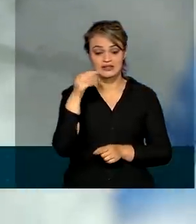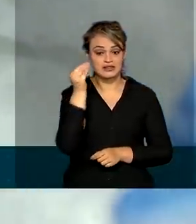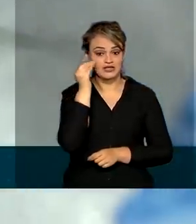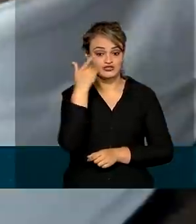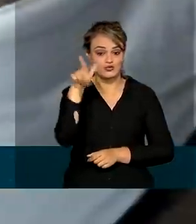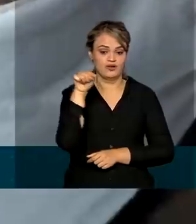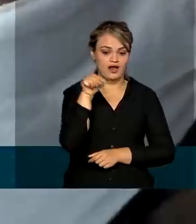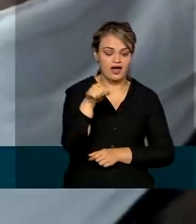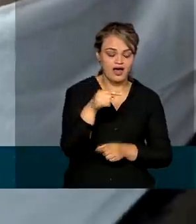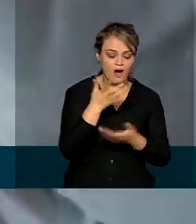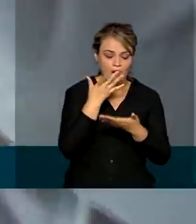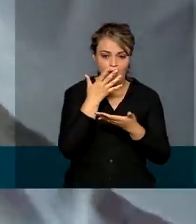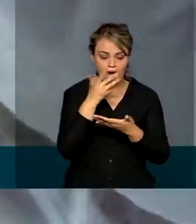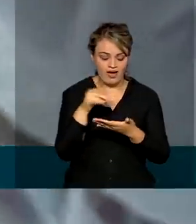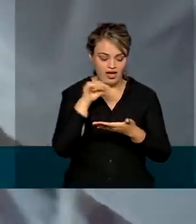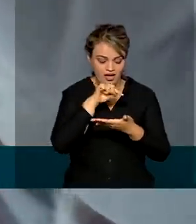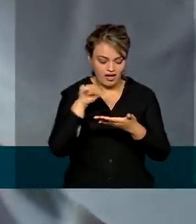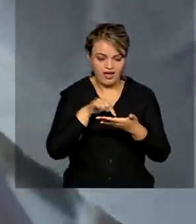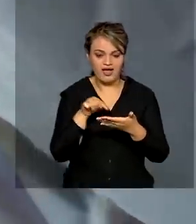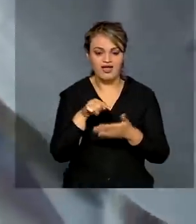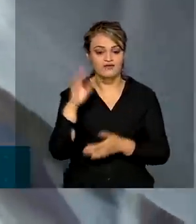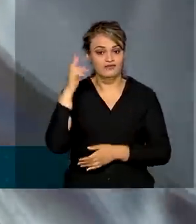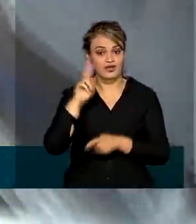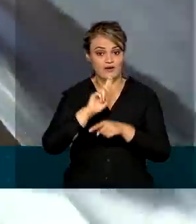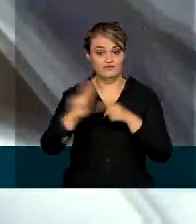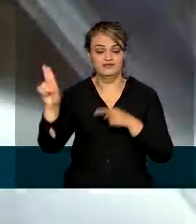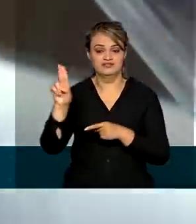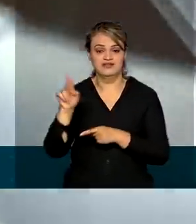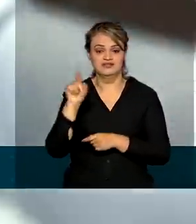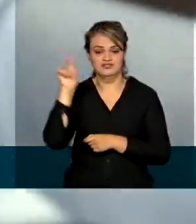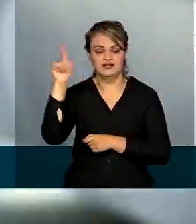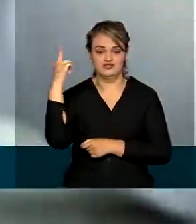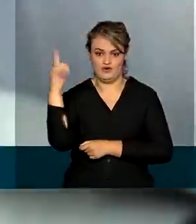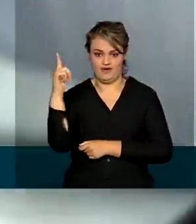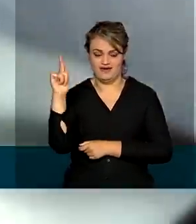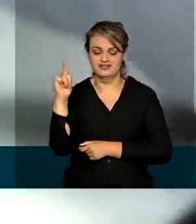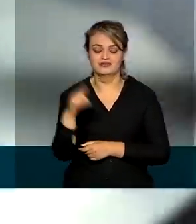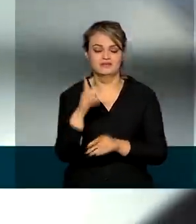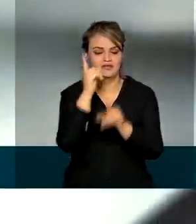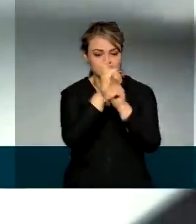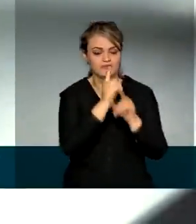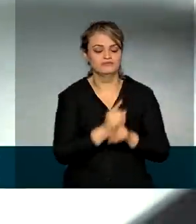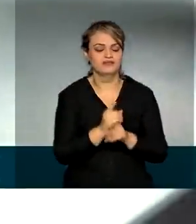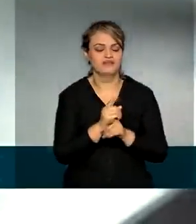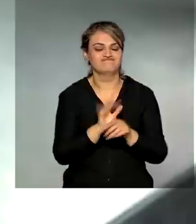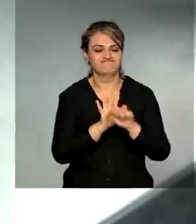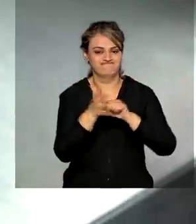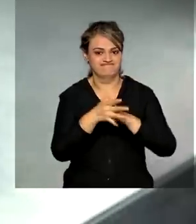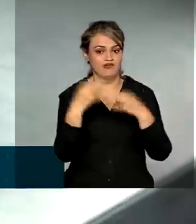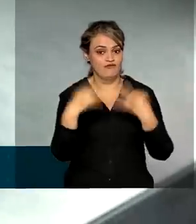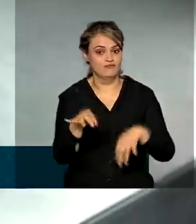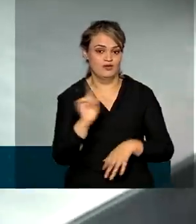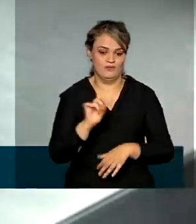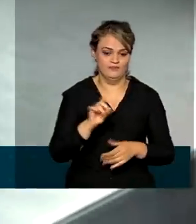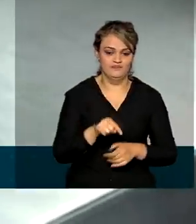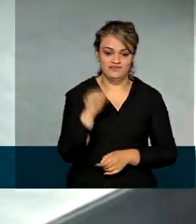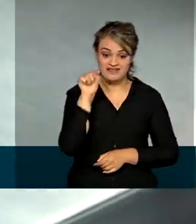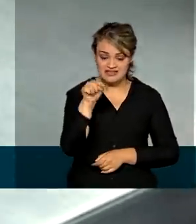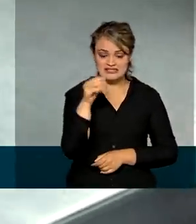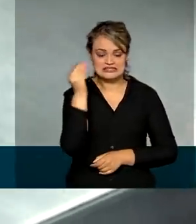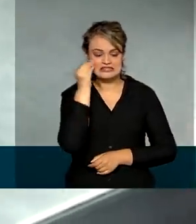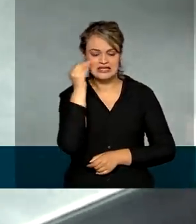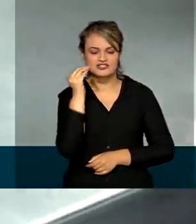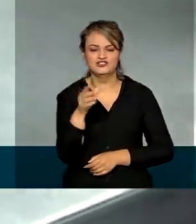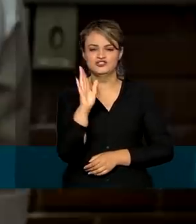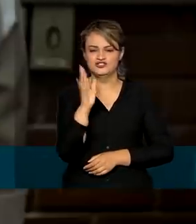na leitura do resultado foi desenvolvido pela Universidade Federal de Goiás para a detecção da Covid-19. Esse foi um